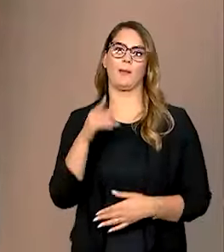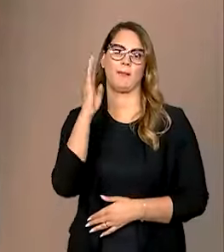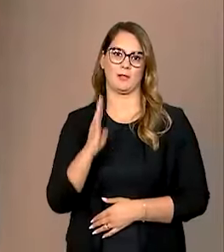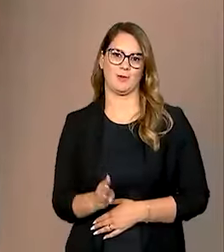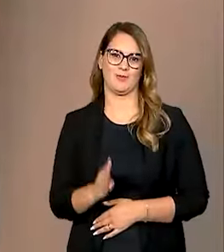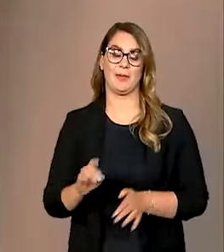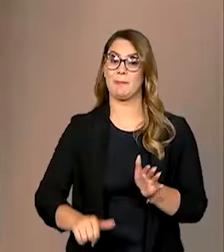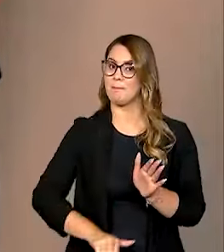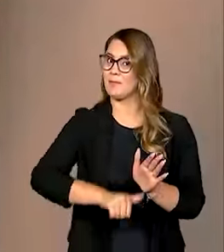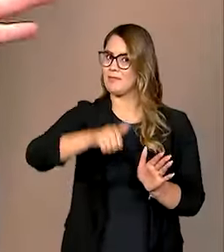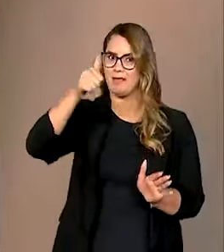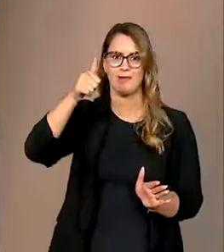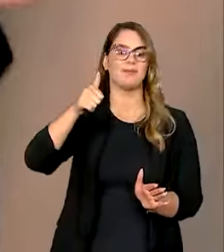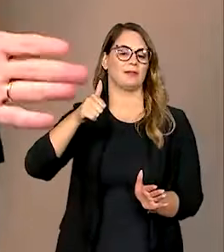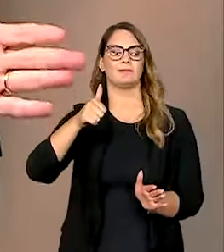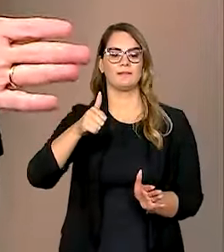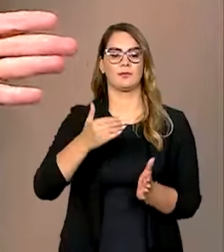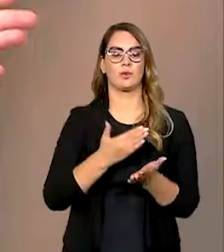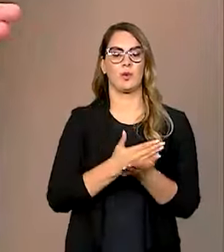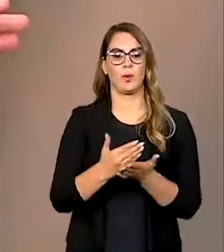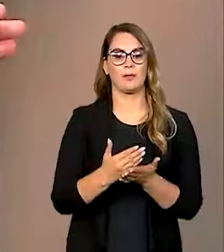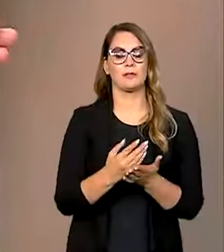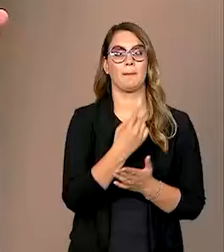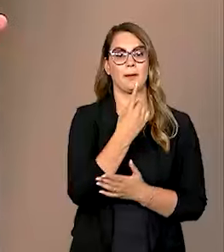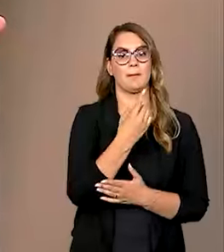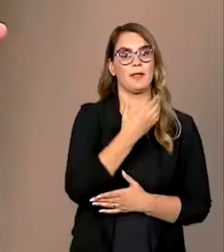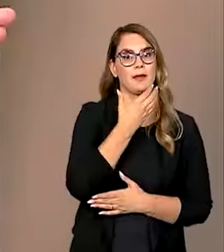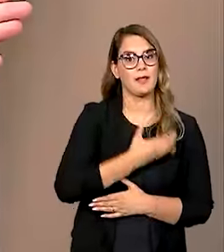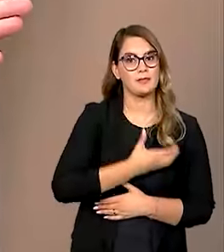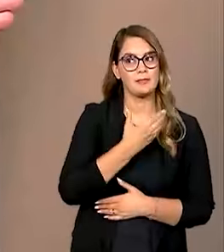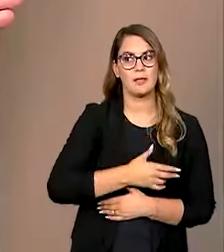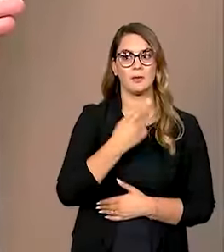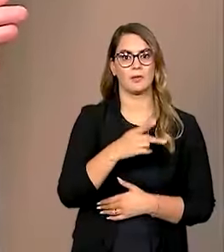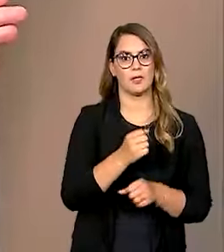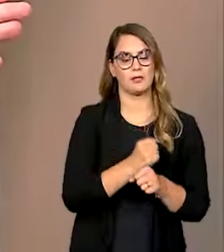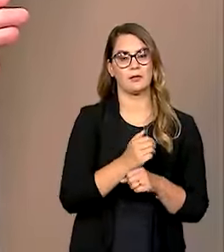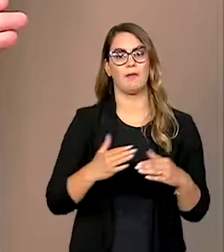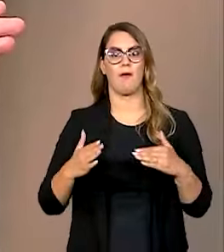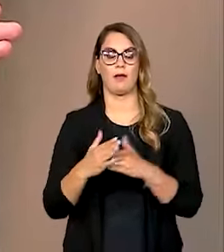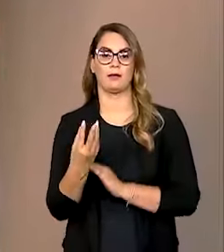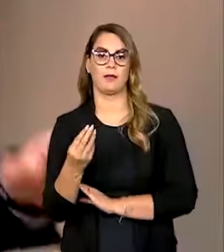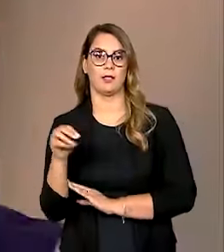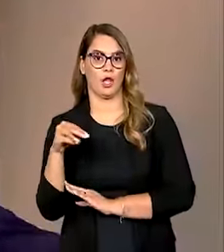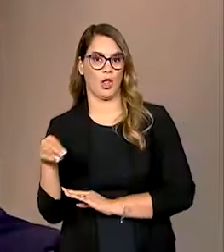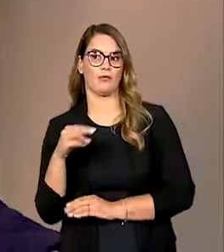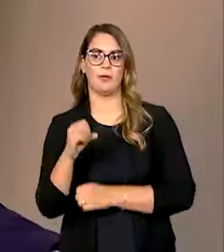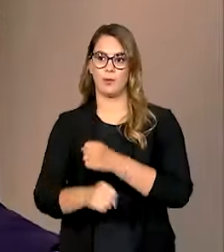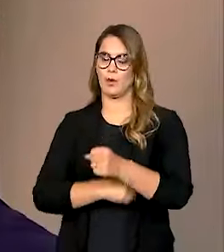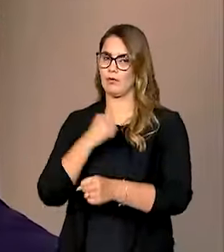primeira vez, esse ano que eu digo, começando dia 1º de dezembro agora desse ano, até 30 de novembro do ano que vem.